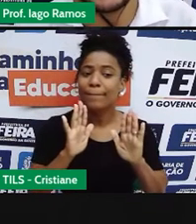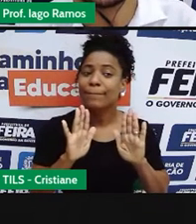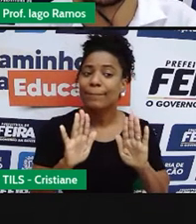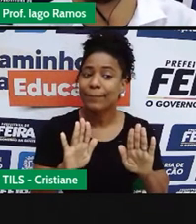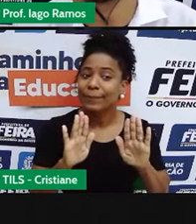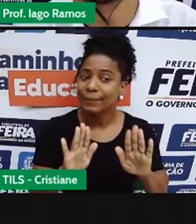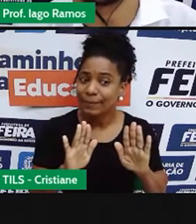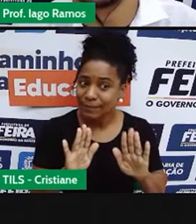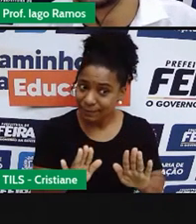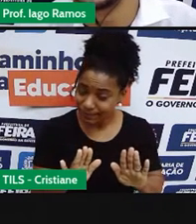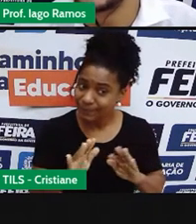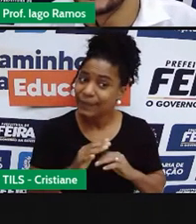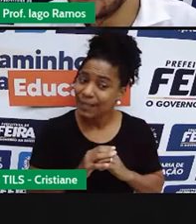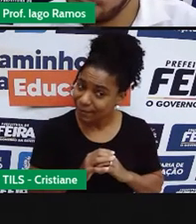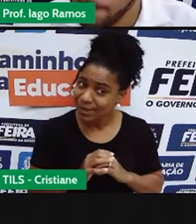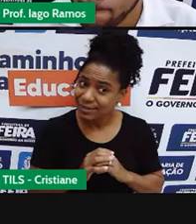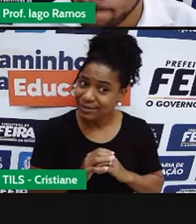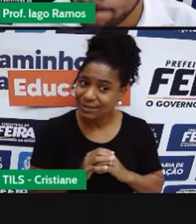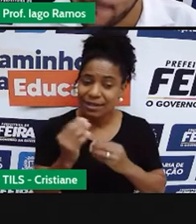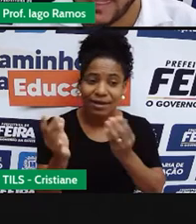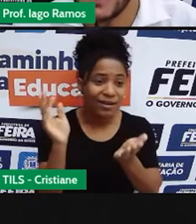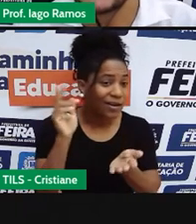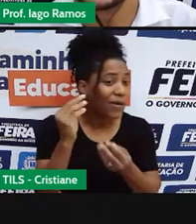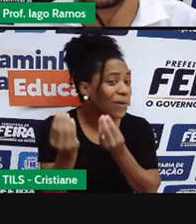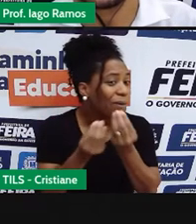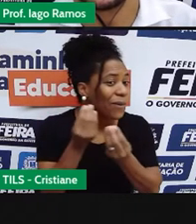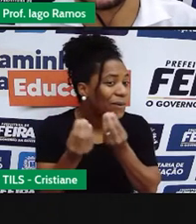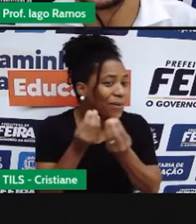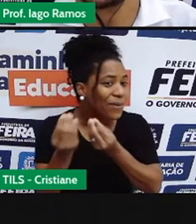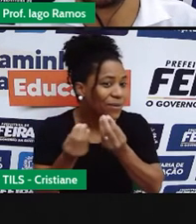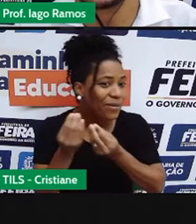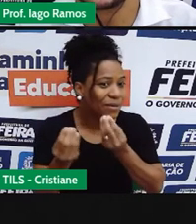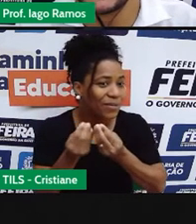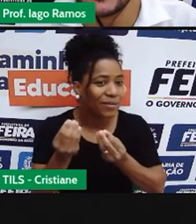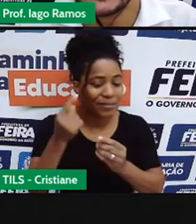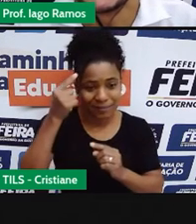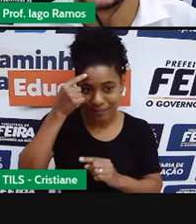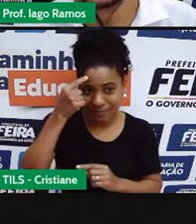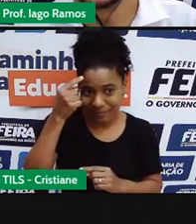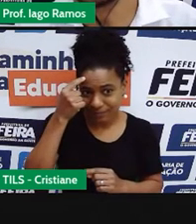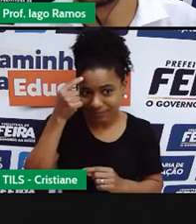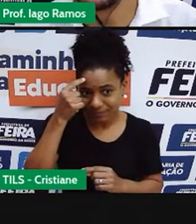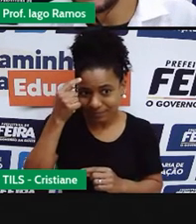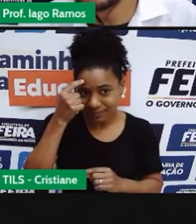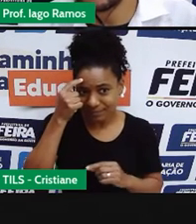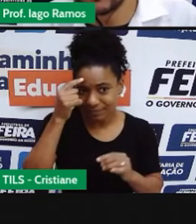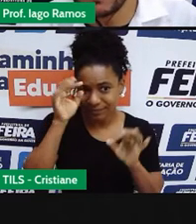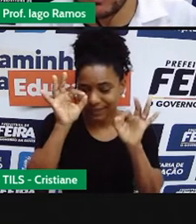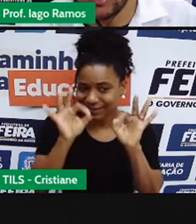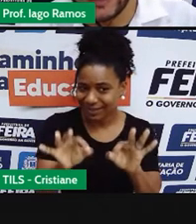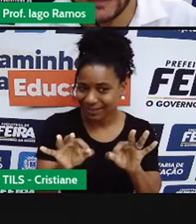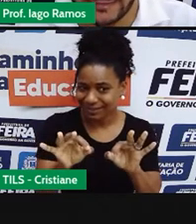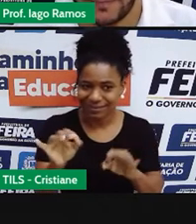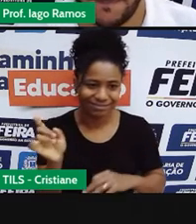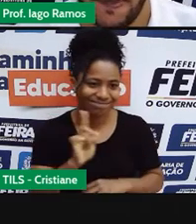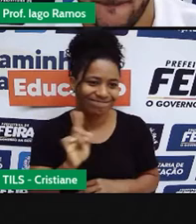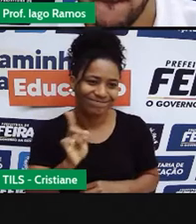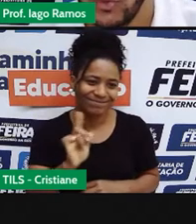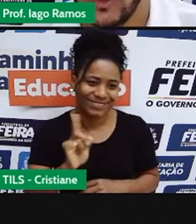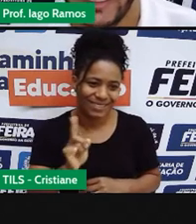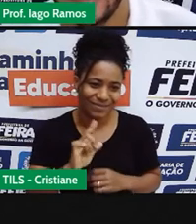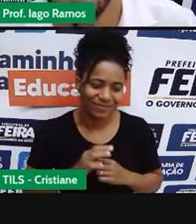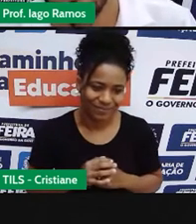na verdade, na verdade, essa forma de pensar não é a forma correta.